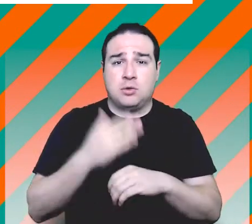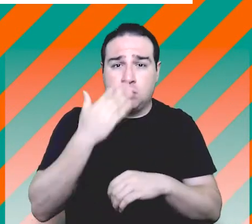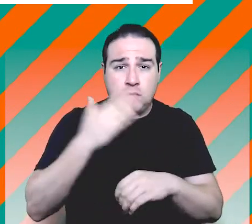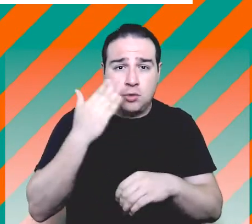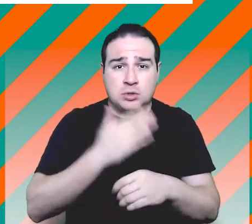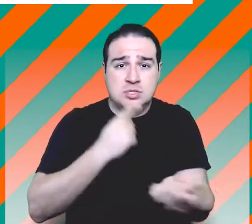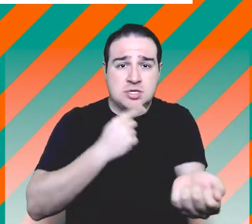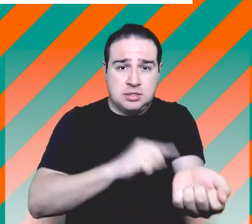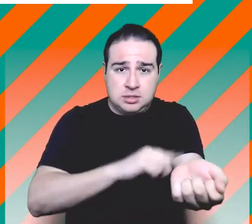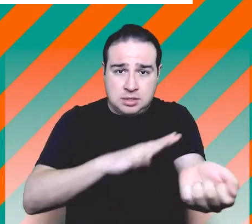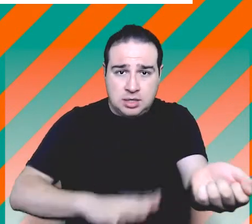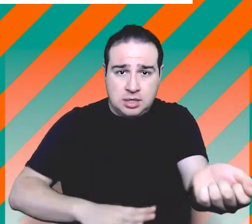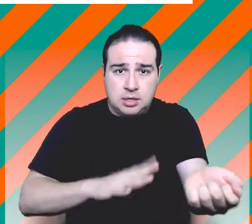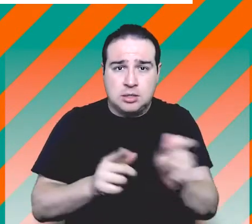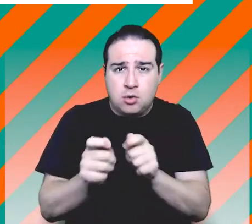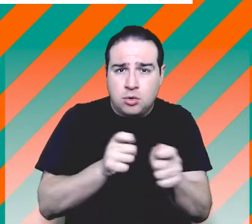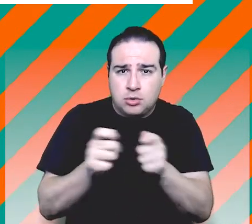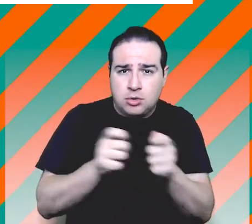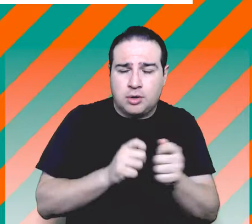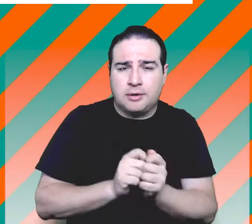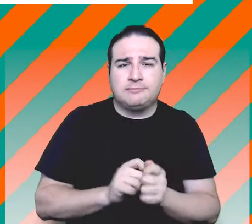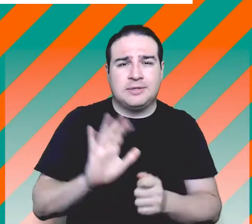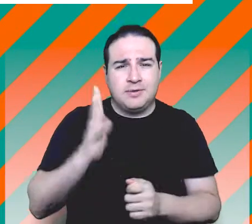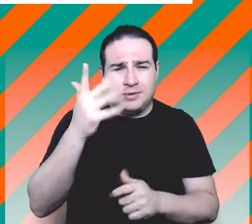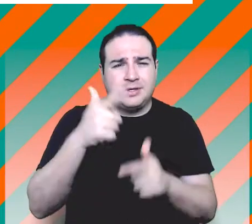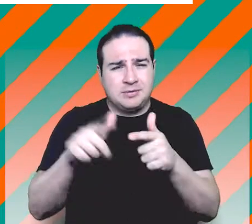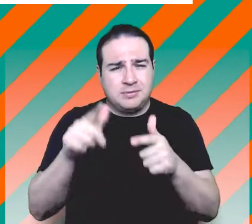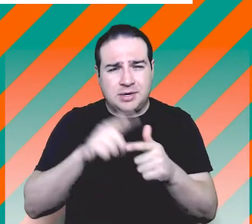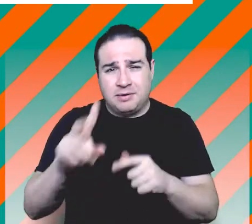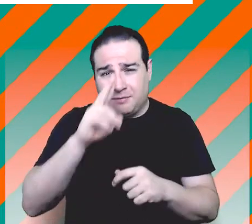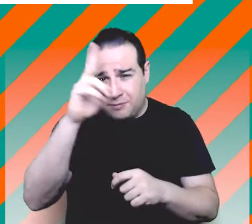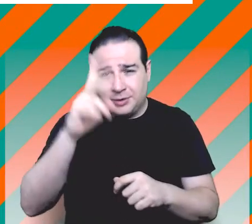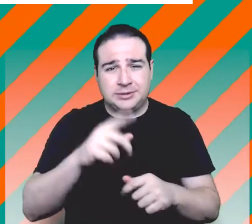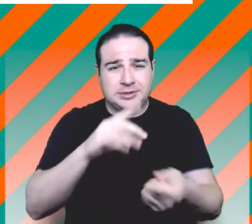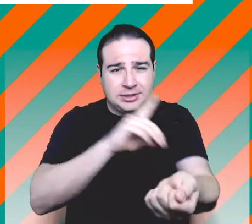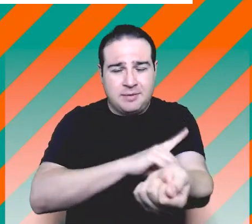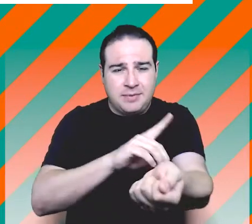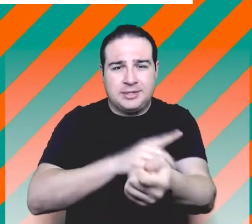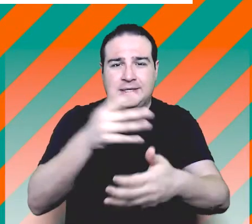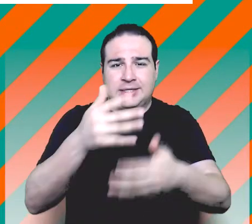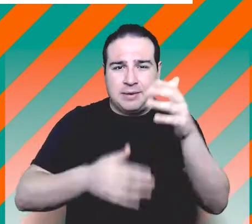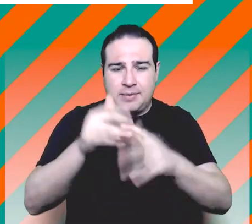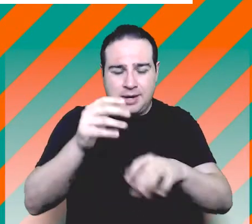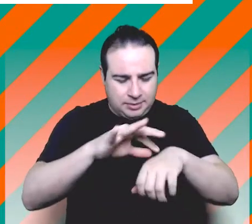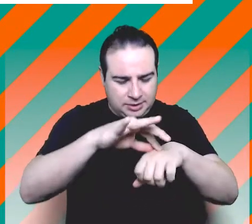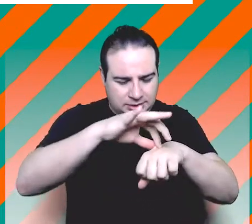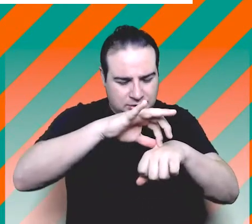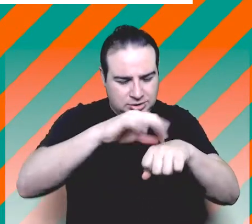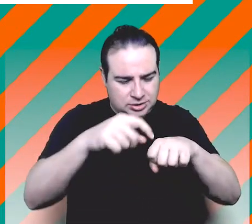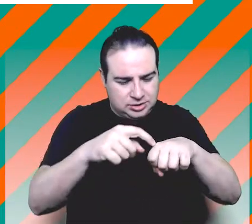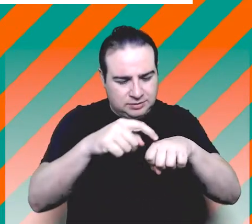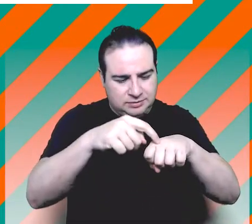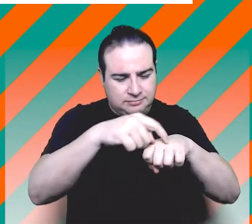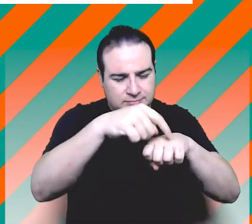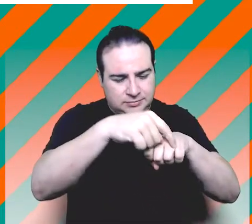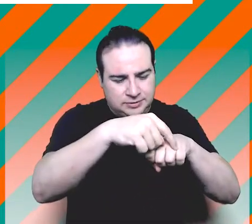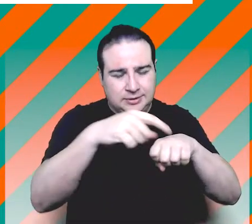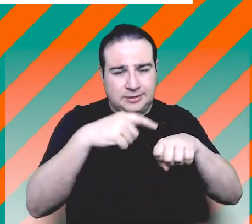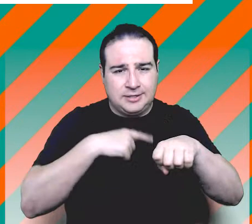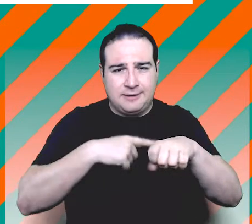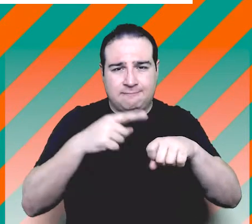A inflamação severa da gengiva agrava o quadro diabético. Essa inflamação vai liberar substâncias que